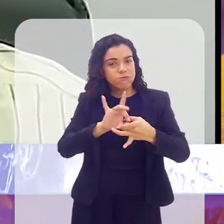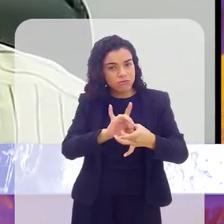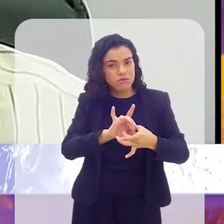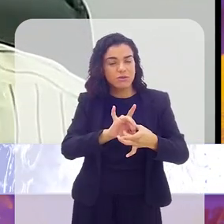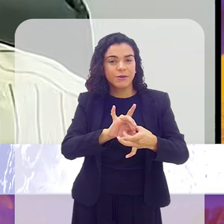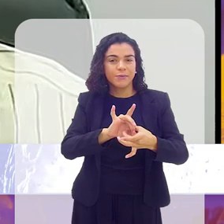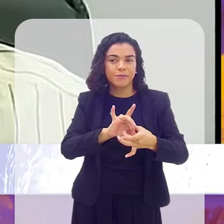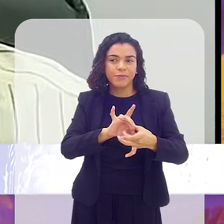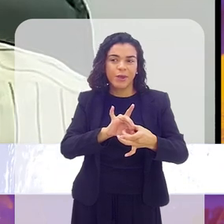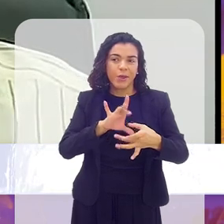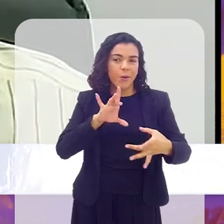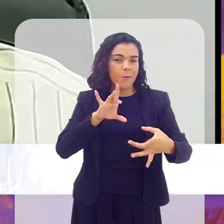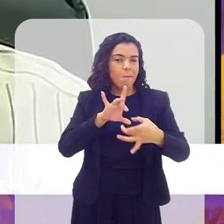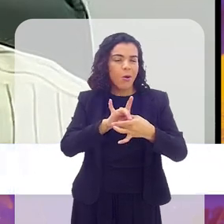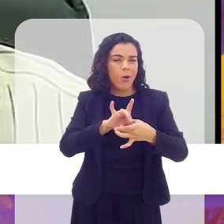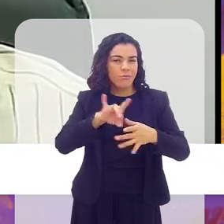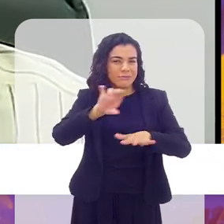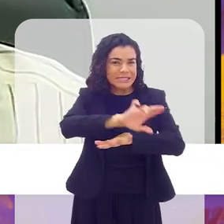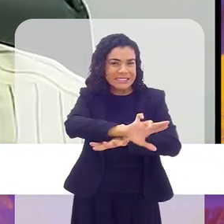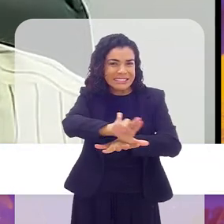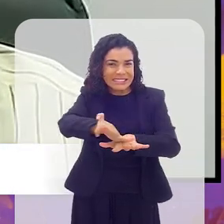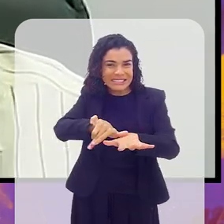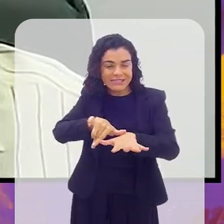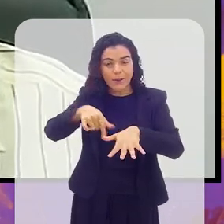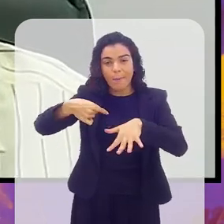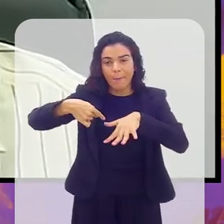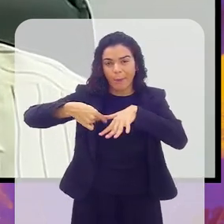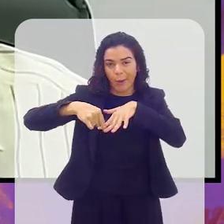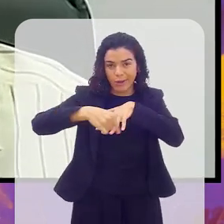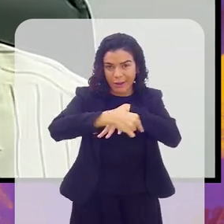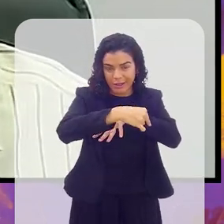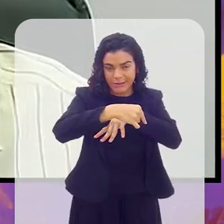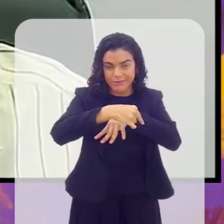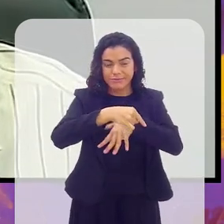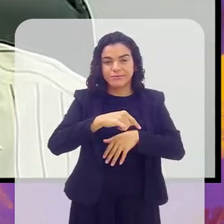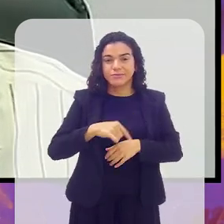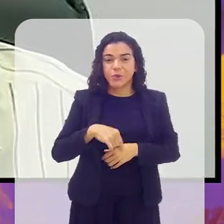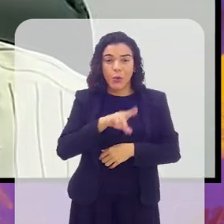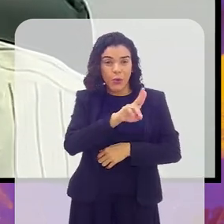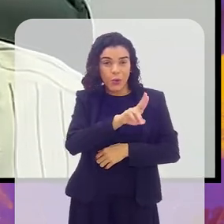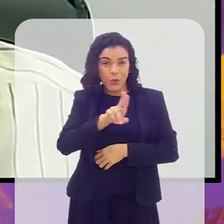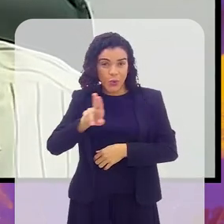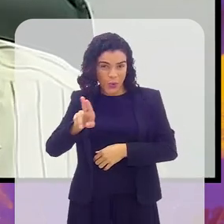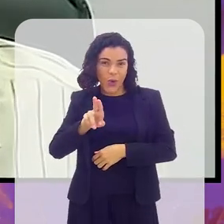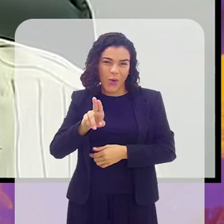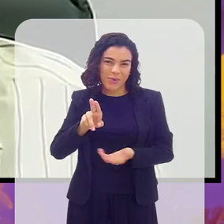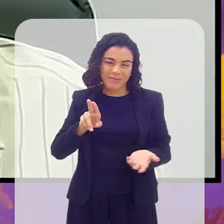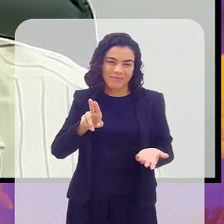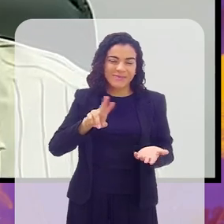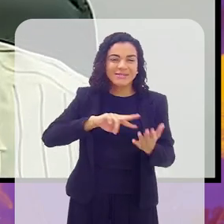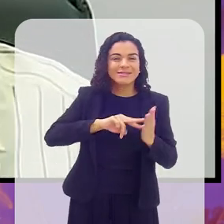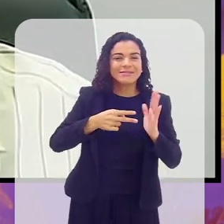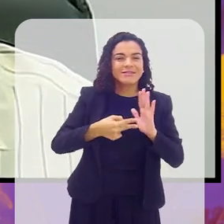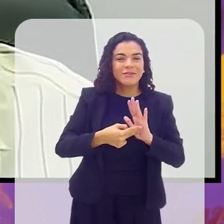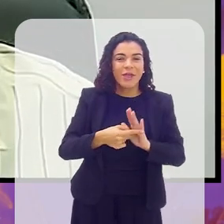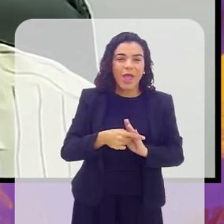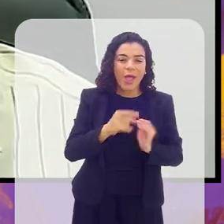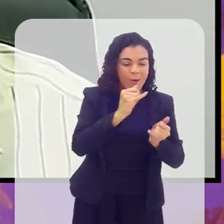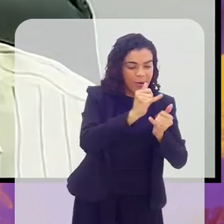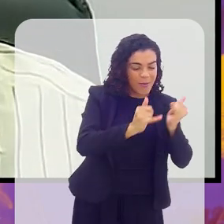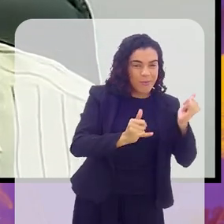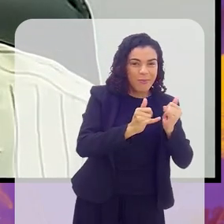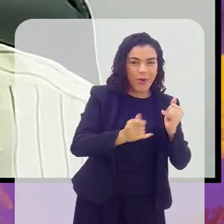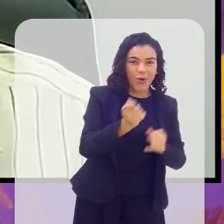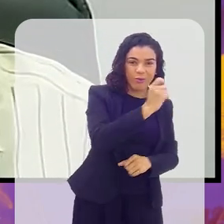pode ser uma fusão de diversas modalidades. Mas, como o nome já diz, ele é um pouco de